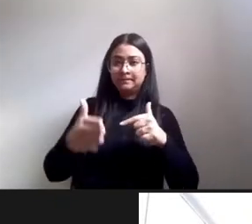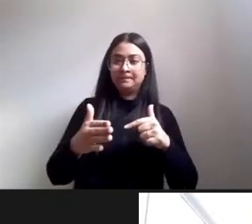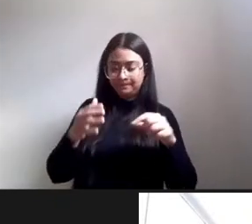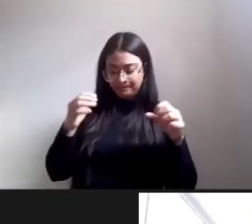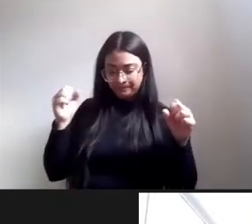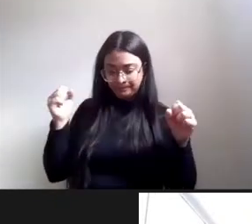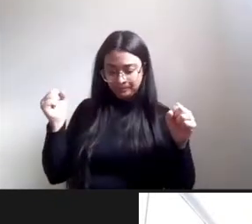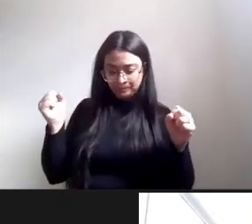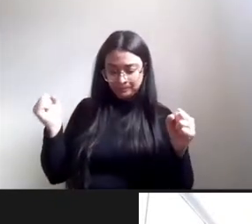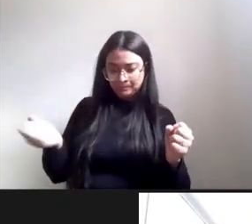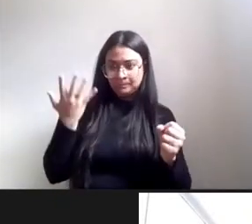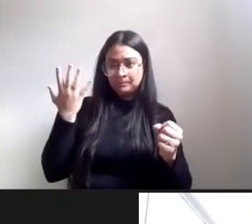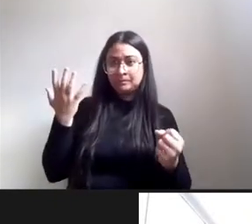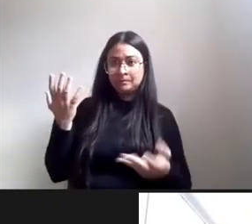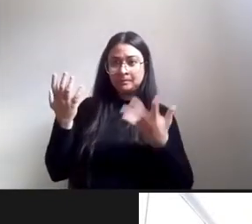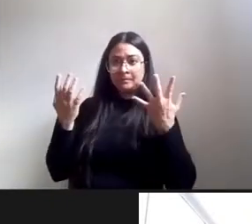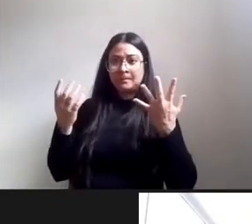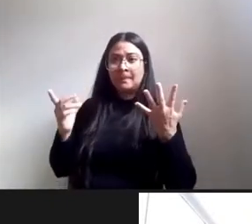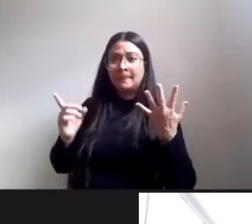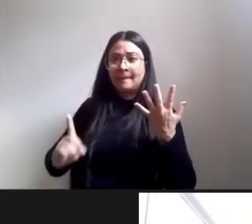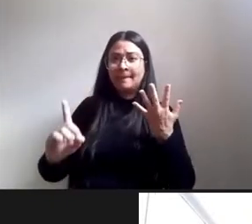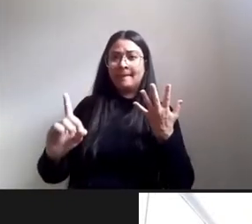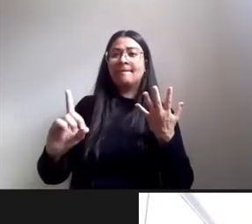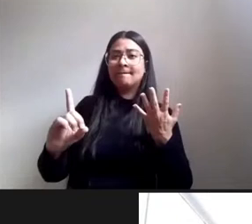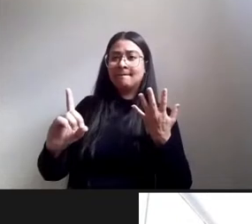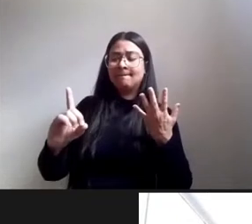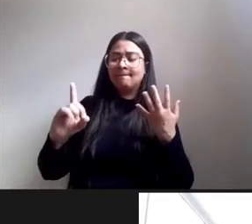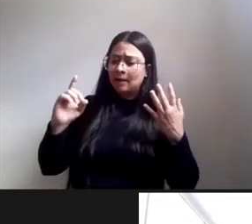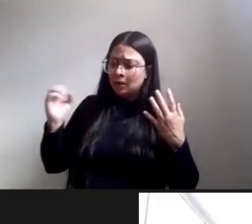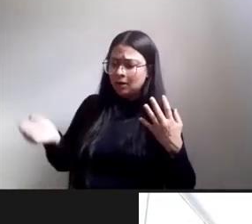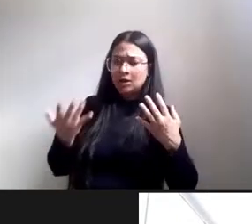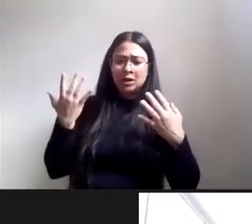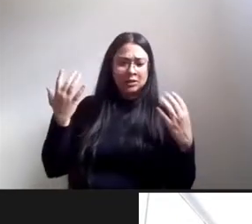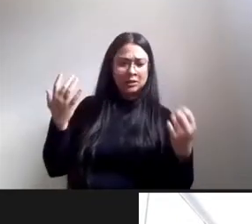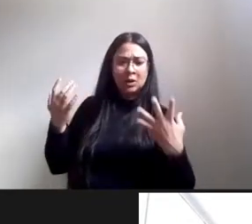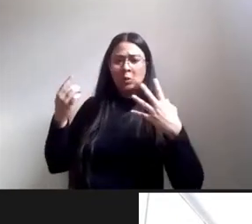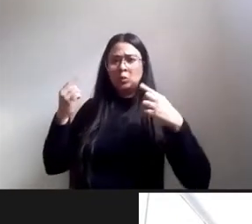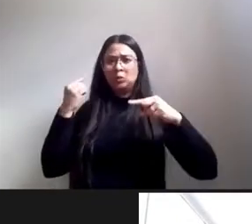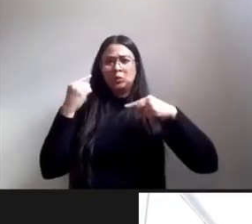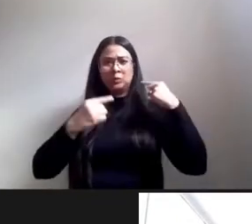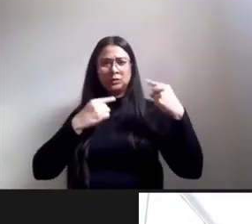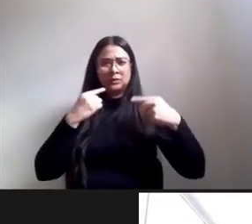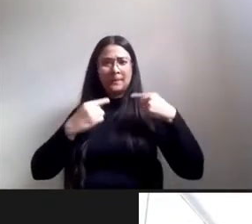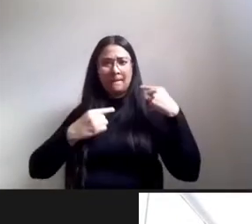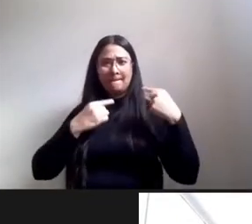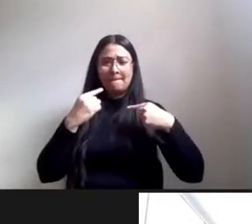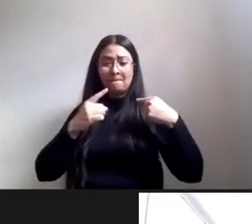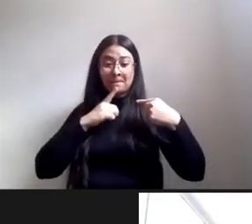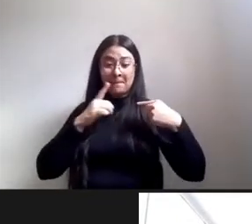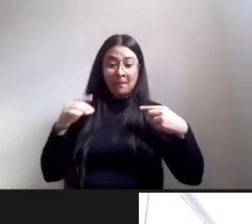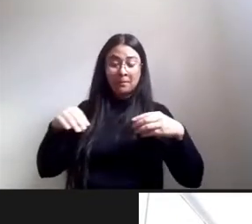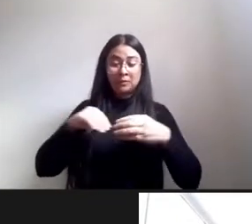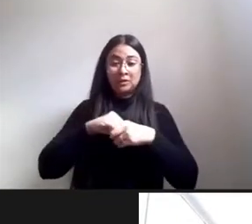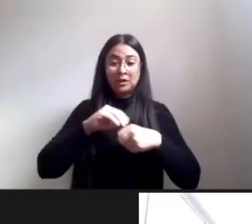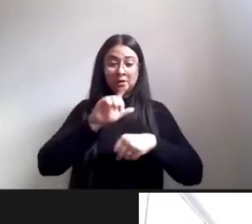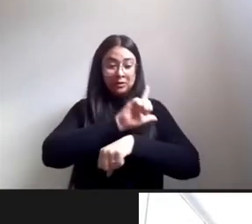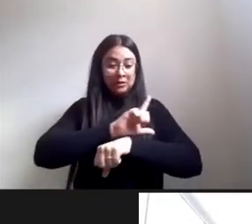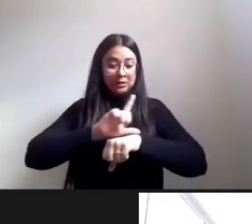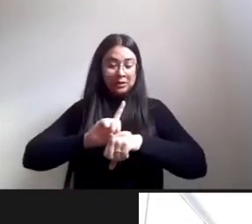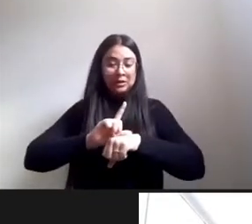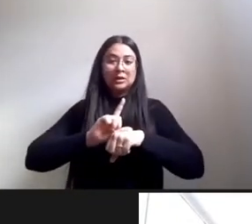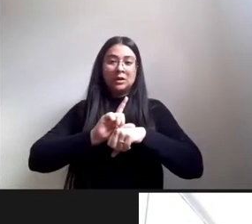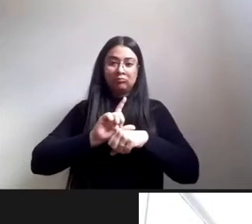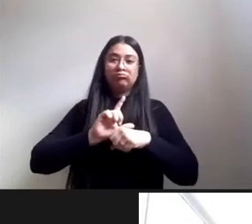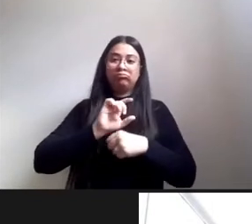de direitos na construção de diálogos né nós temos isso nas licenciaturas interculturais indígenas